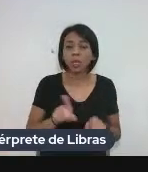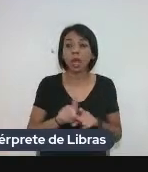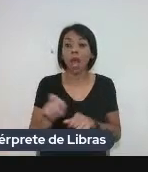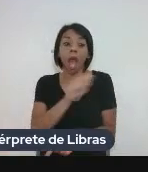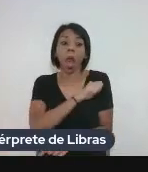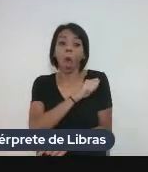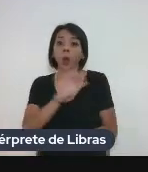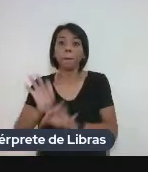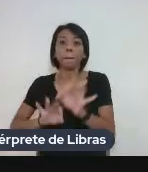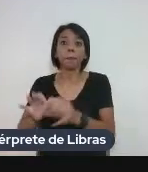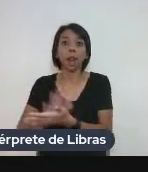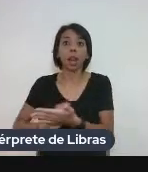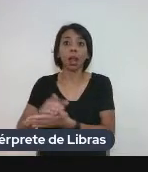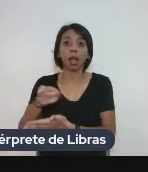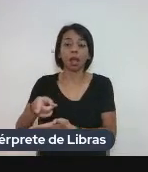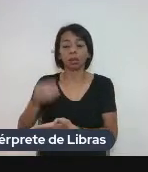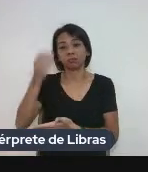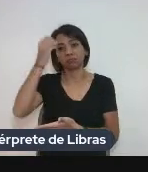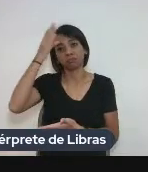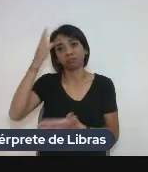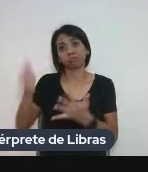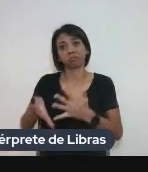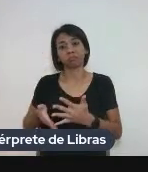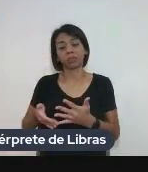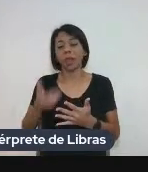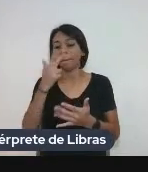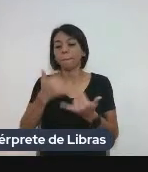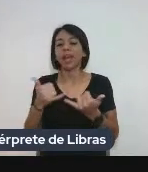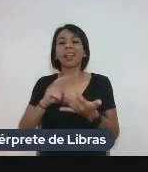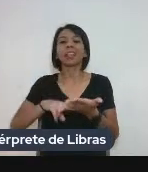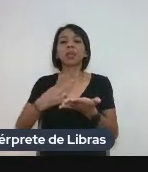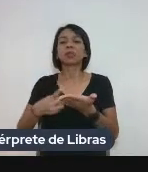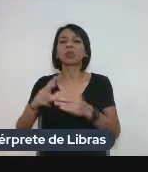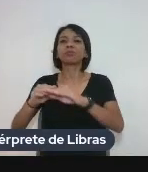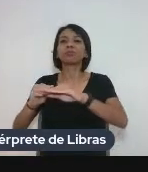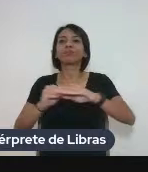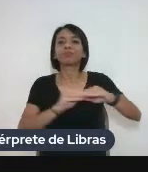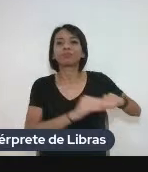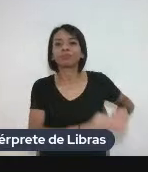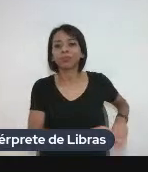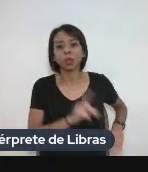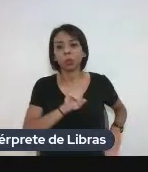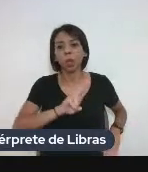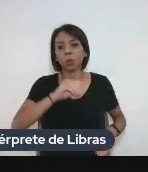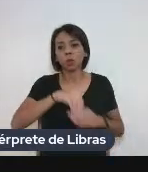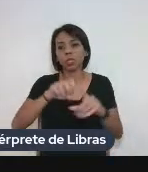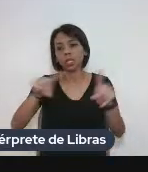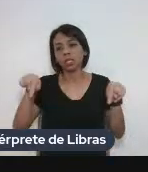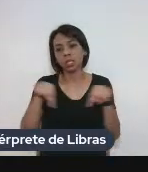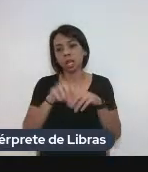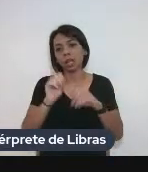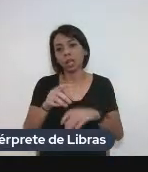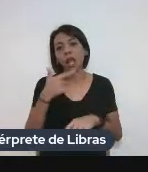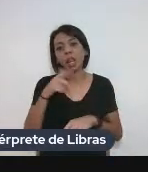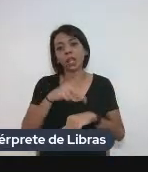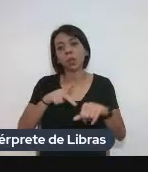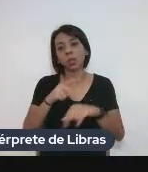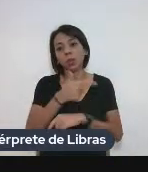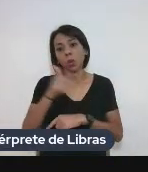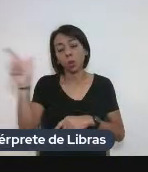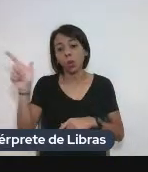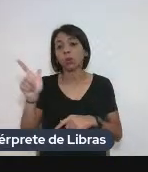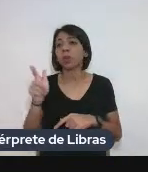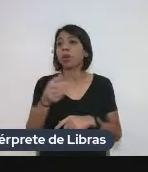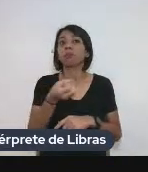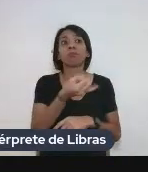tradução, acaba por deixar a tradução de lado. E aí, ela acaba não sendo tão útil para ensinar línguas estrangeiras, por mais que tantas